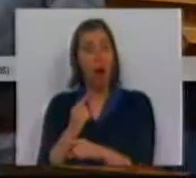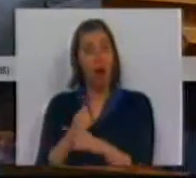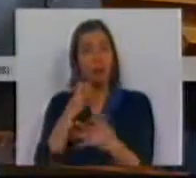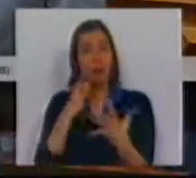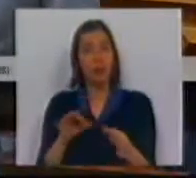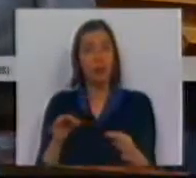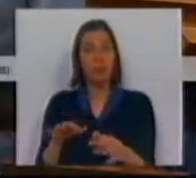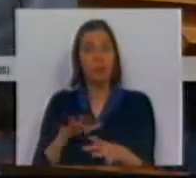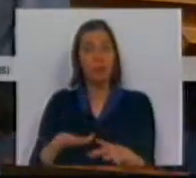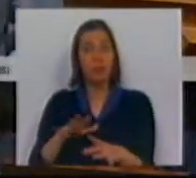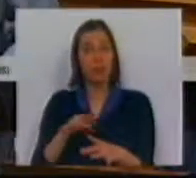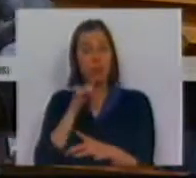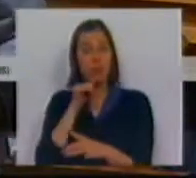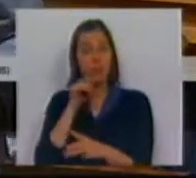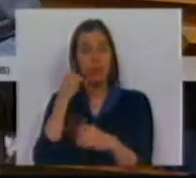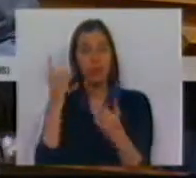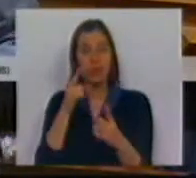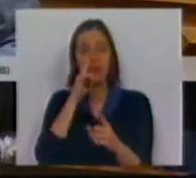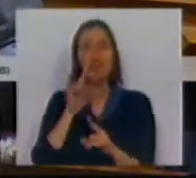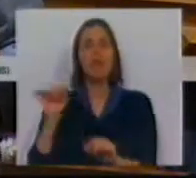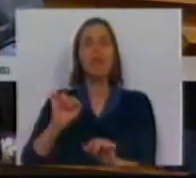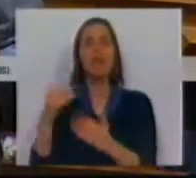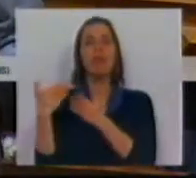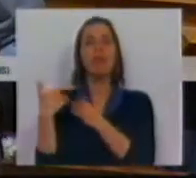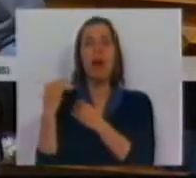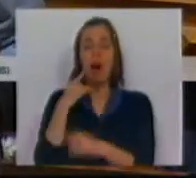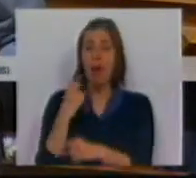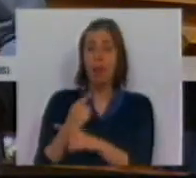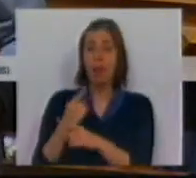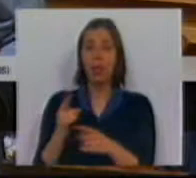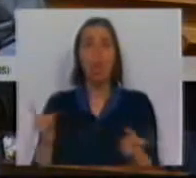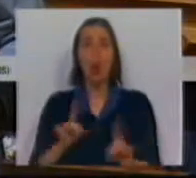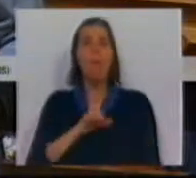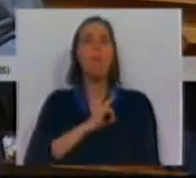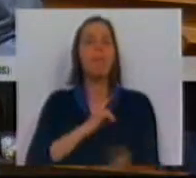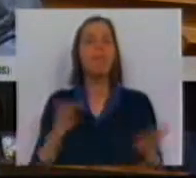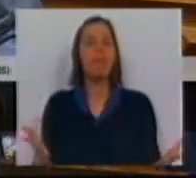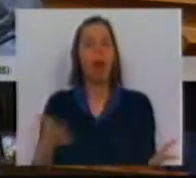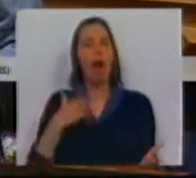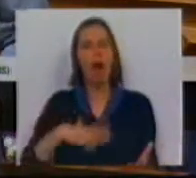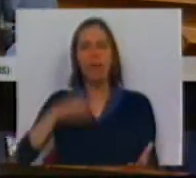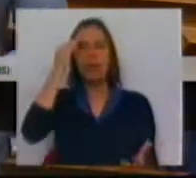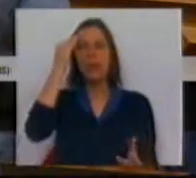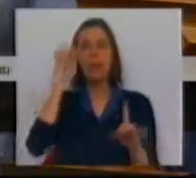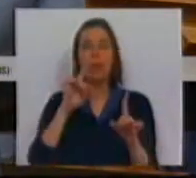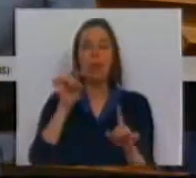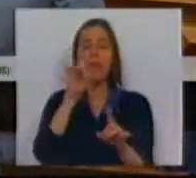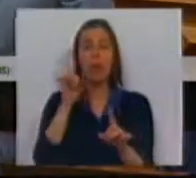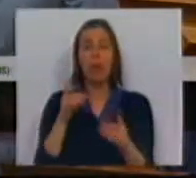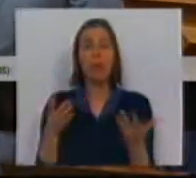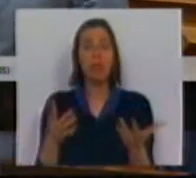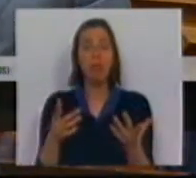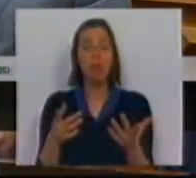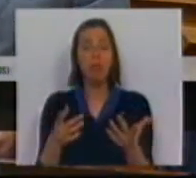-se, naturalmente, como domínio público hídrico, se a titularidade se manteria ou não privada. Portanto, esta é uma questão que está muito